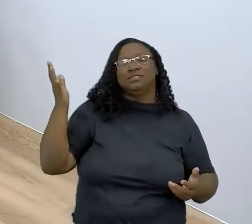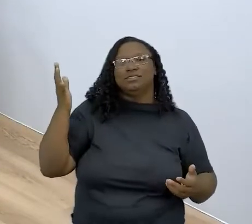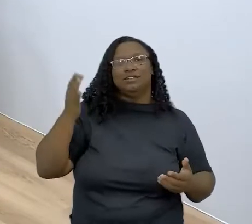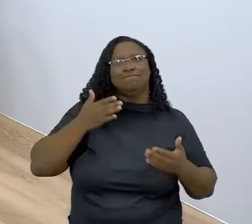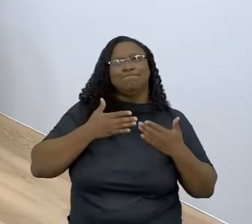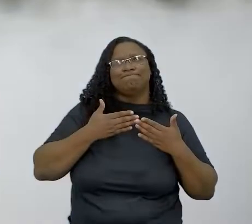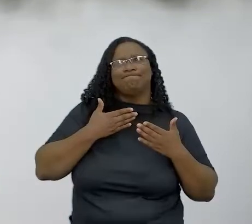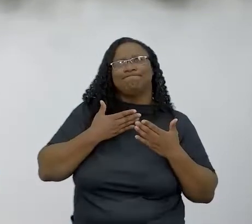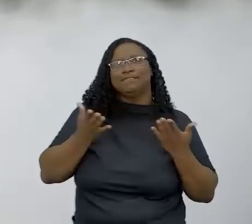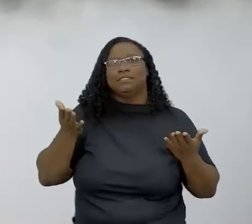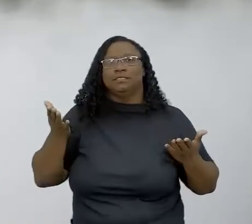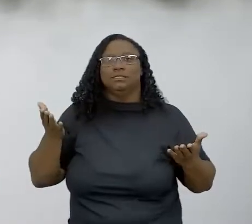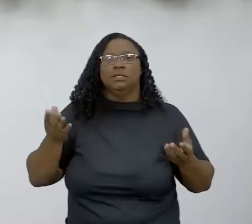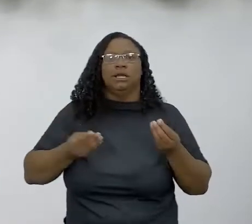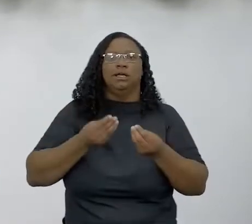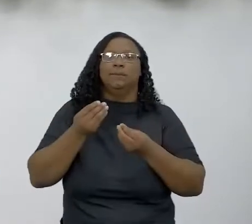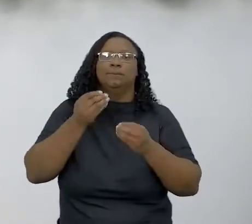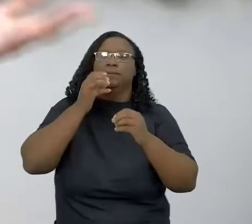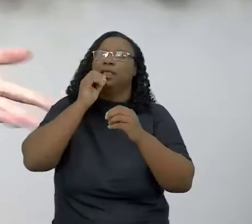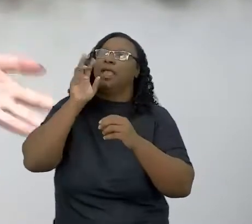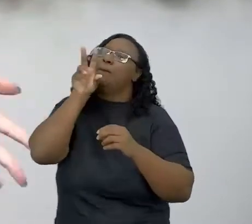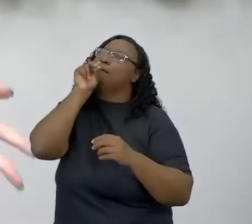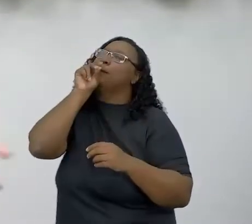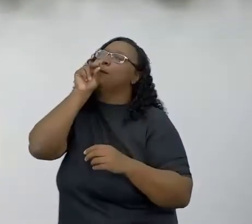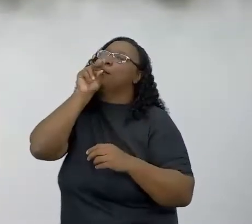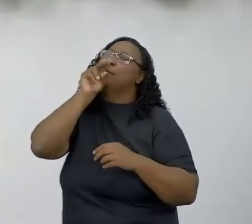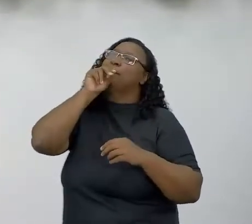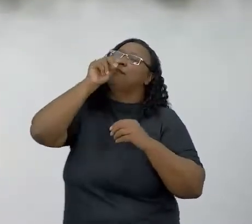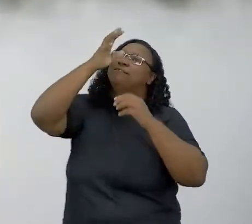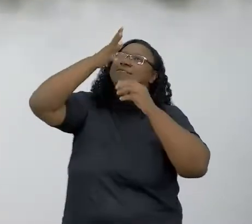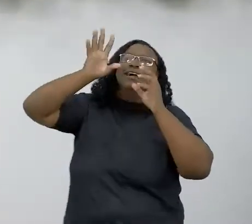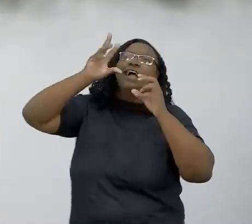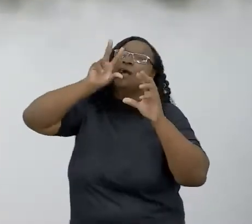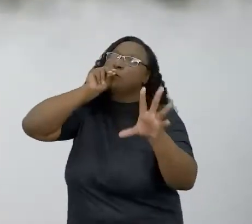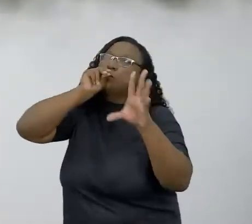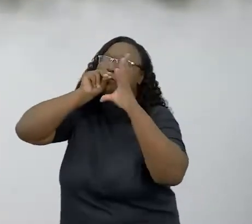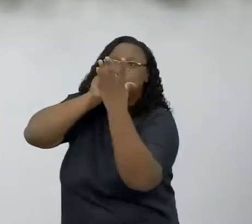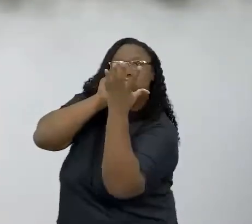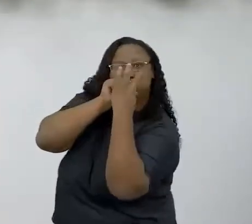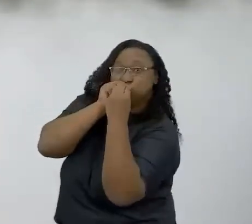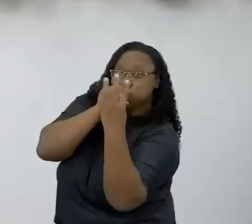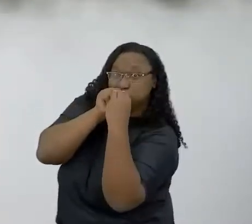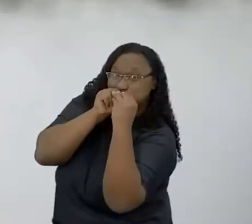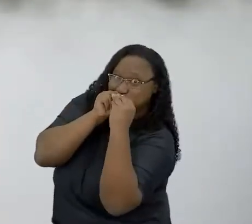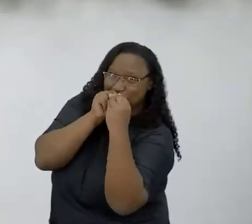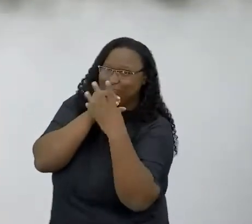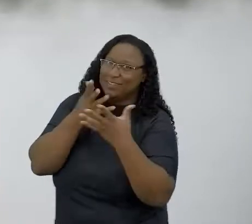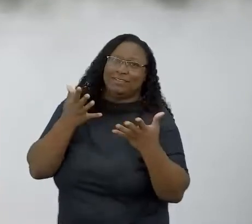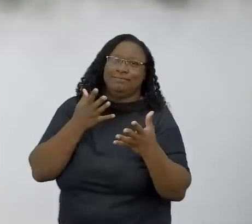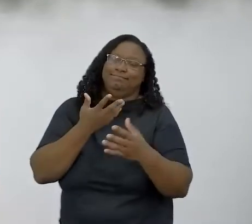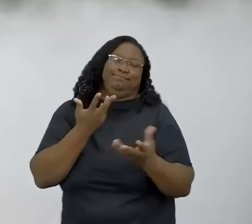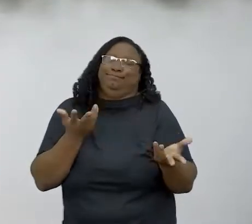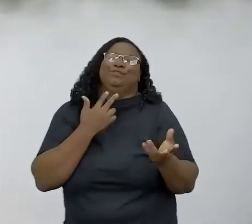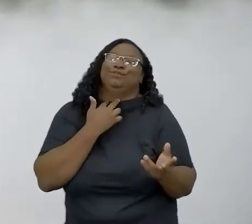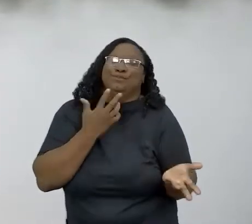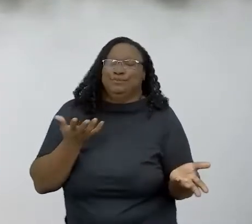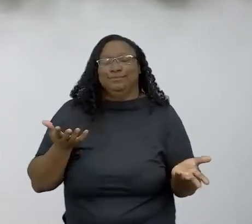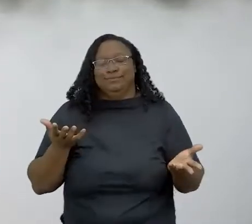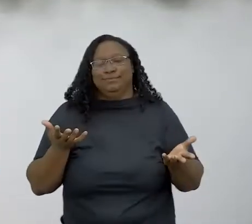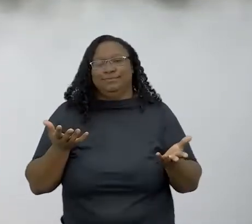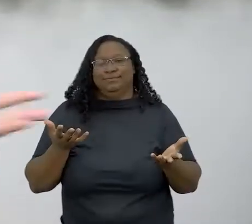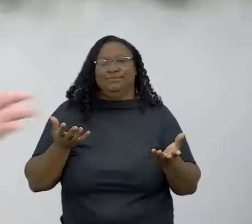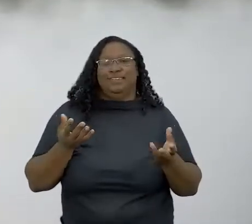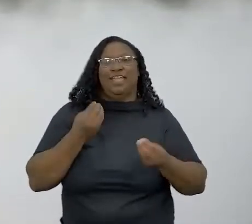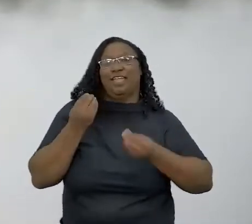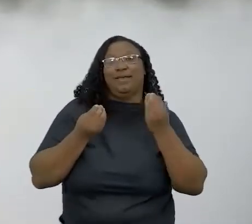seu controle, porque como é eu vou falar para a galinha não cacarejar bem na hora, o galo cantar bem na hora que eu estou gravando, gente? Não dá, né? Então, é um exemplo, assim,